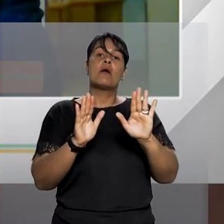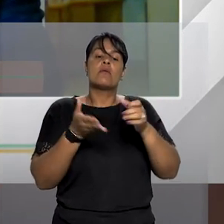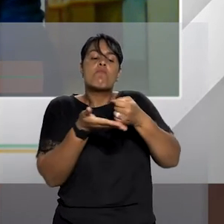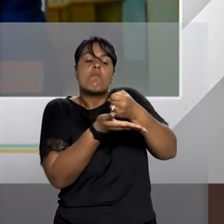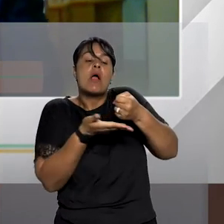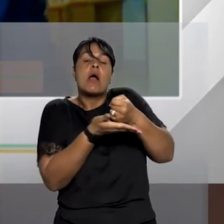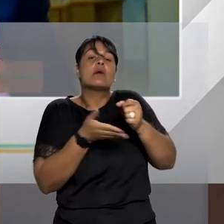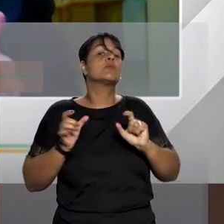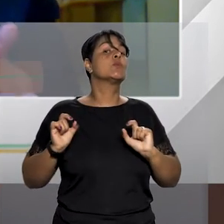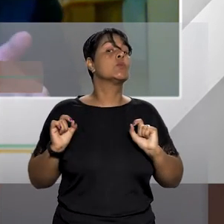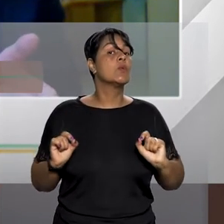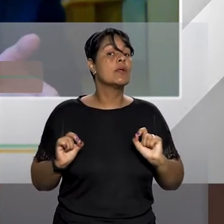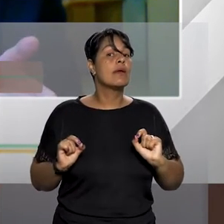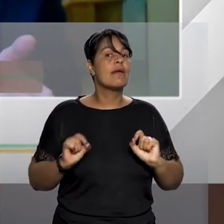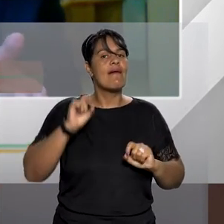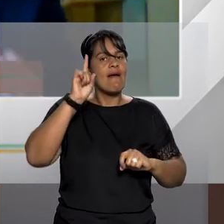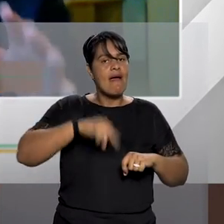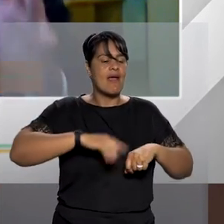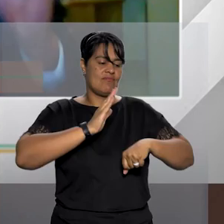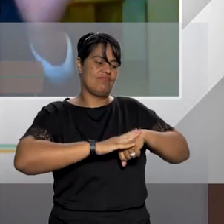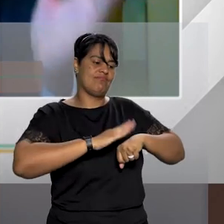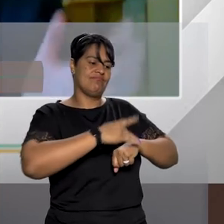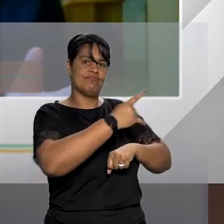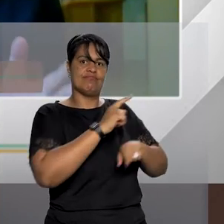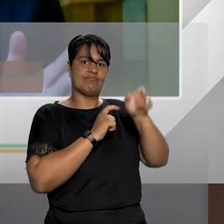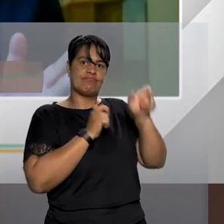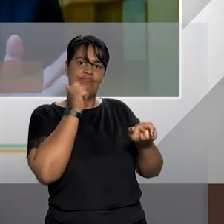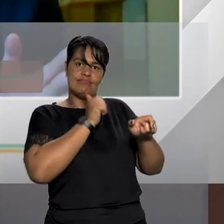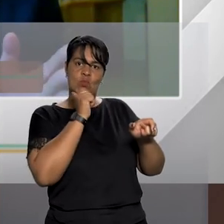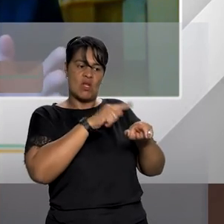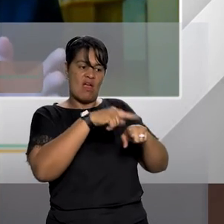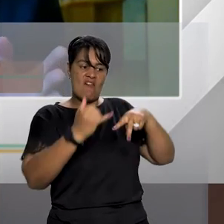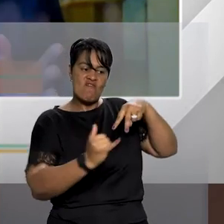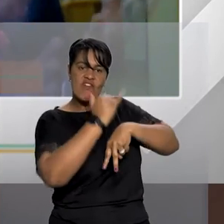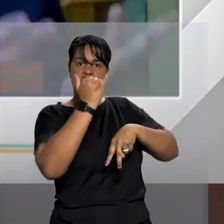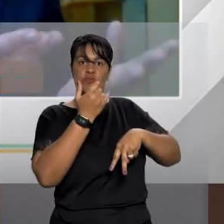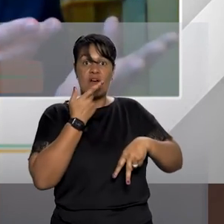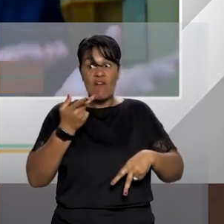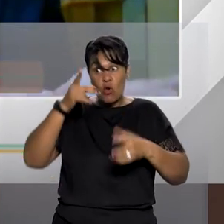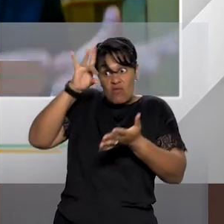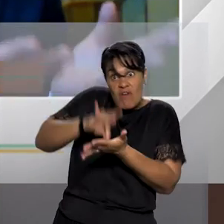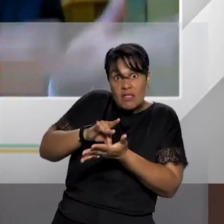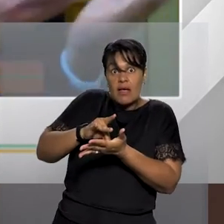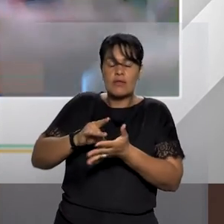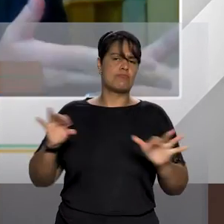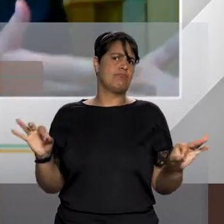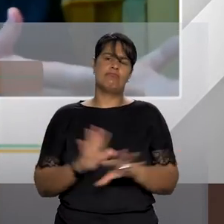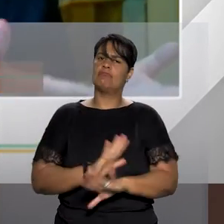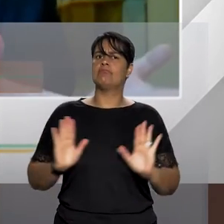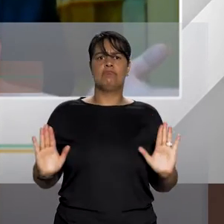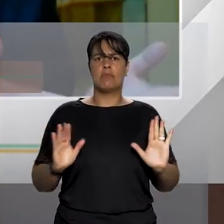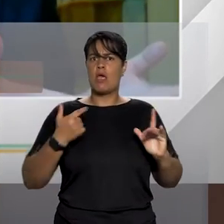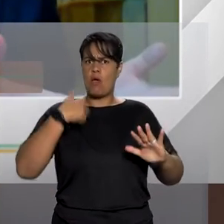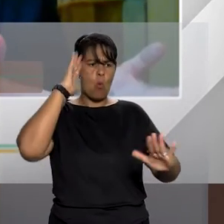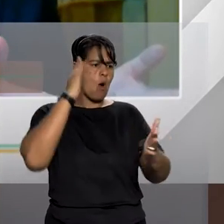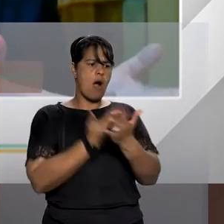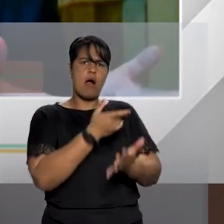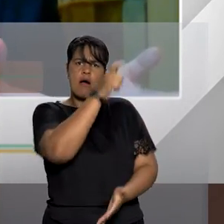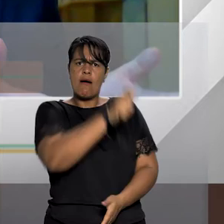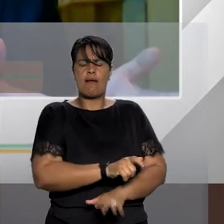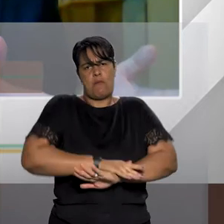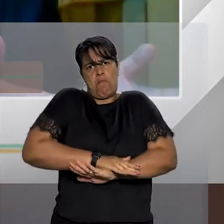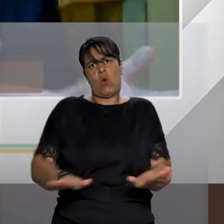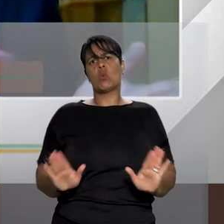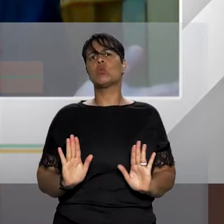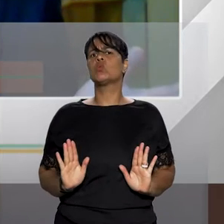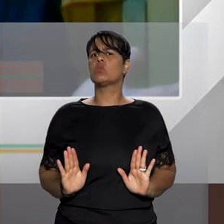uma medida protetiva de urgência é a palavra da vítima revestida de uma venossimilhança. A regra geral que eu tenho que acreditar naquilo que a mulher está me